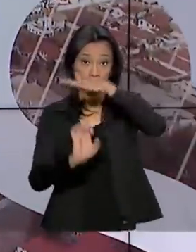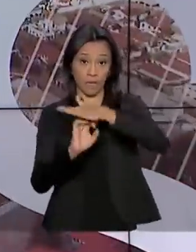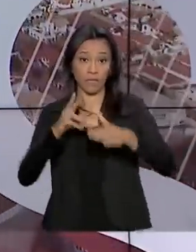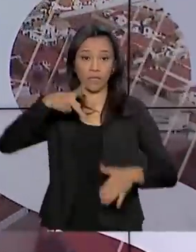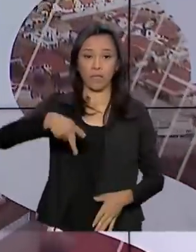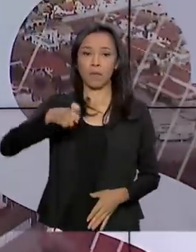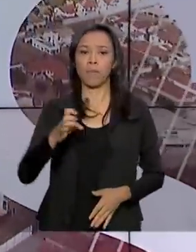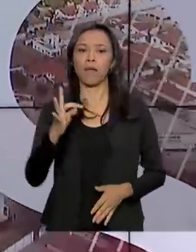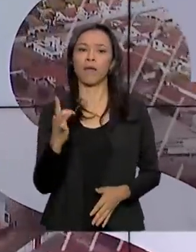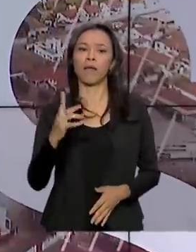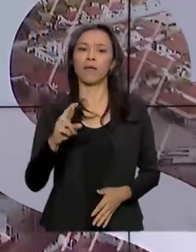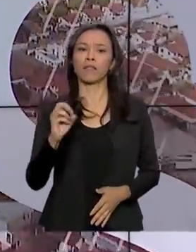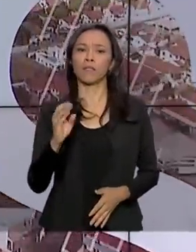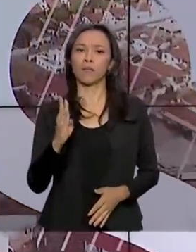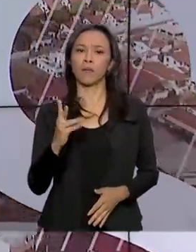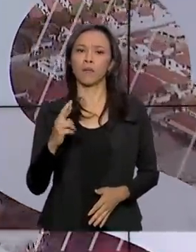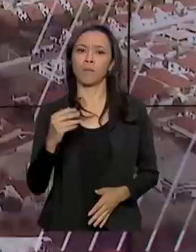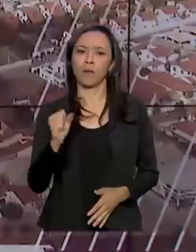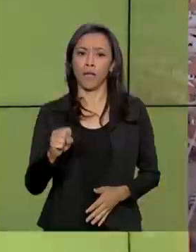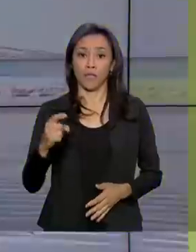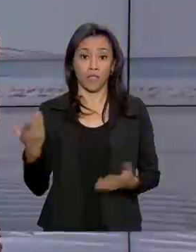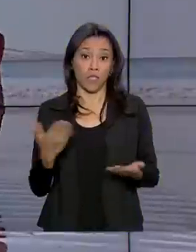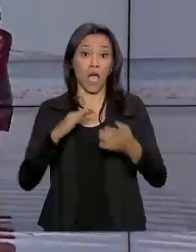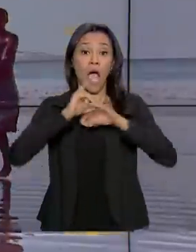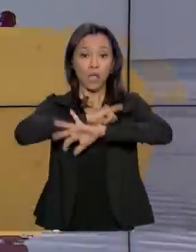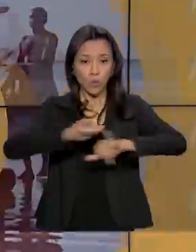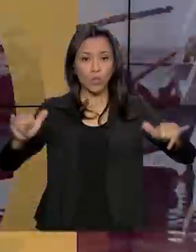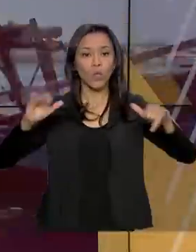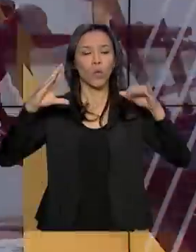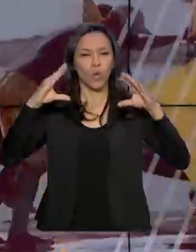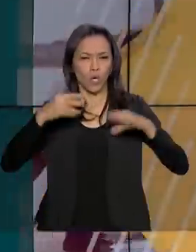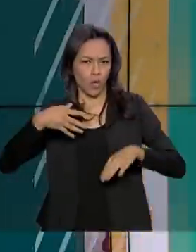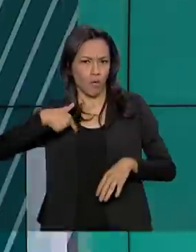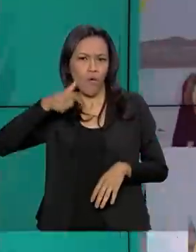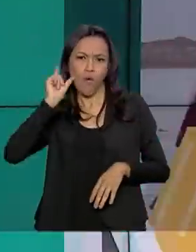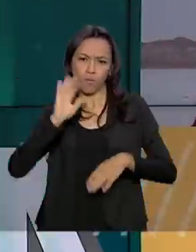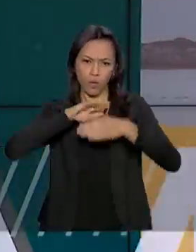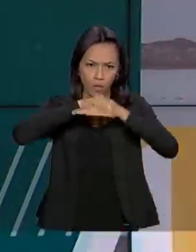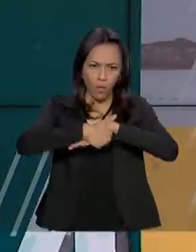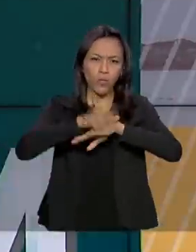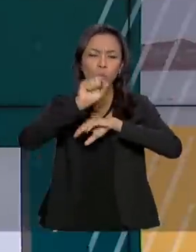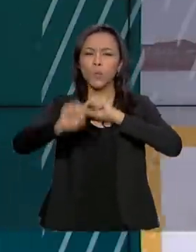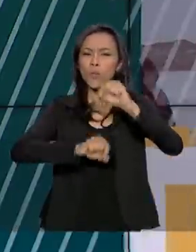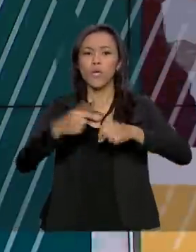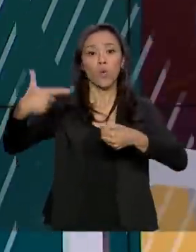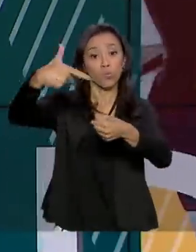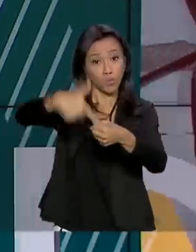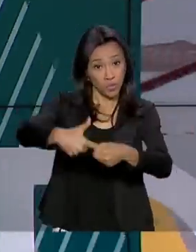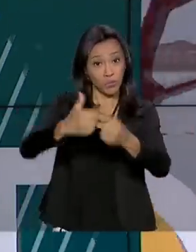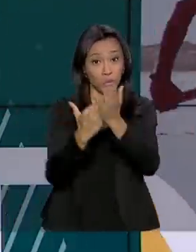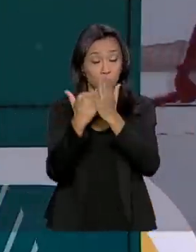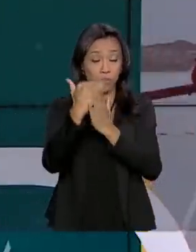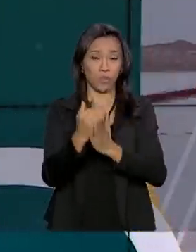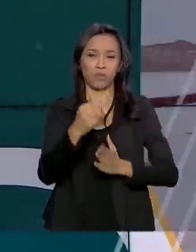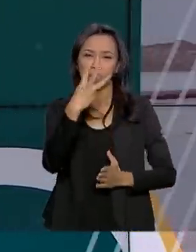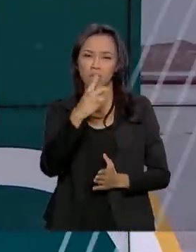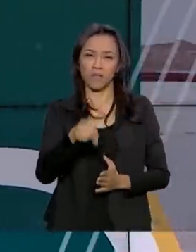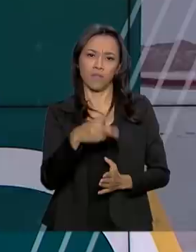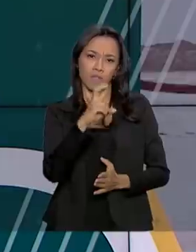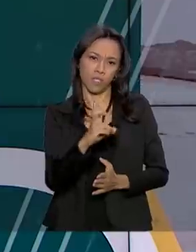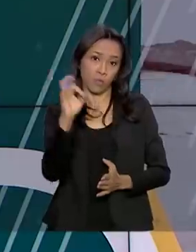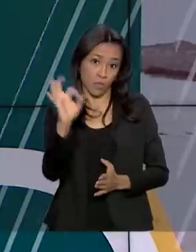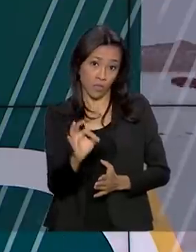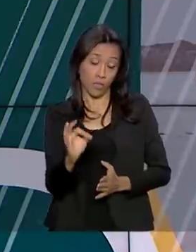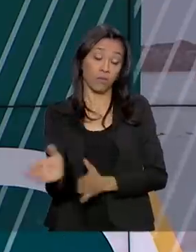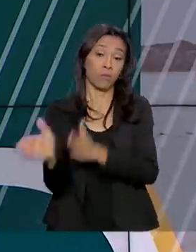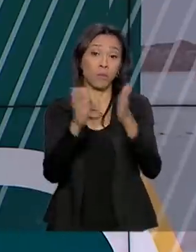anunciou na noite desta quarta-feira o reajuste dos preços dos combustíveis nas refinarias. A gasolina subiu 3,5% e o